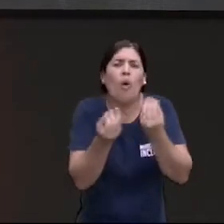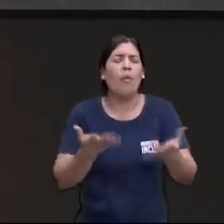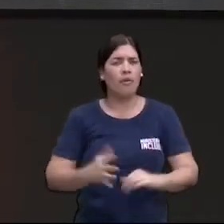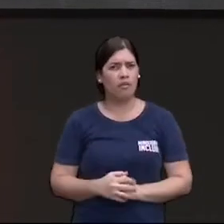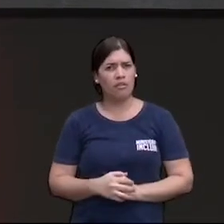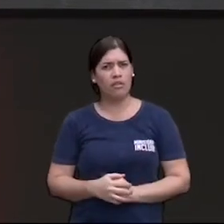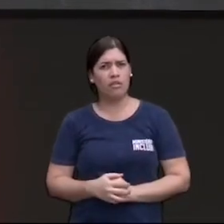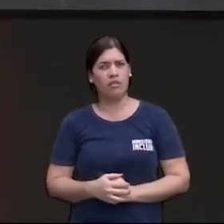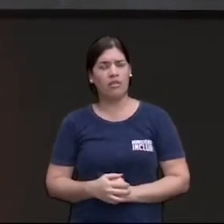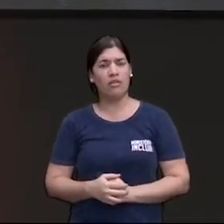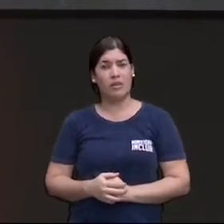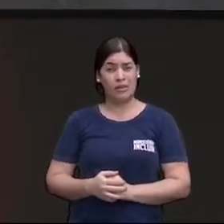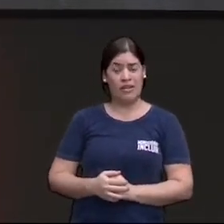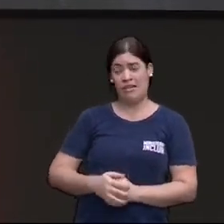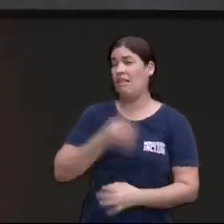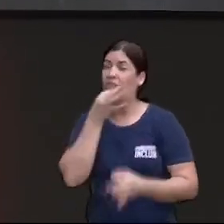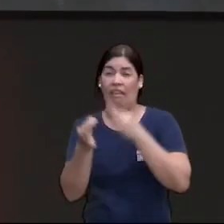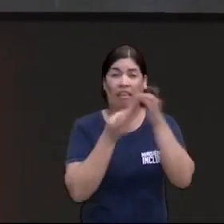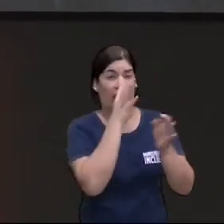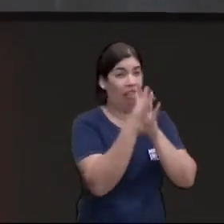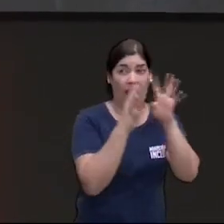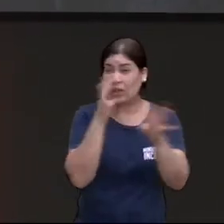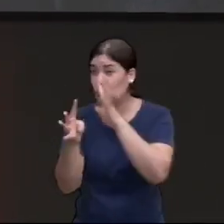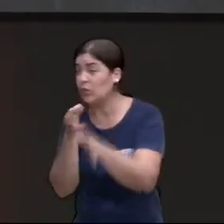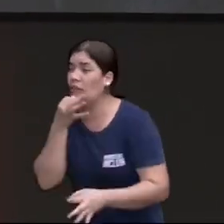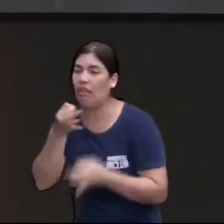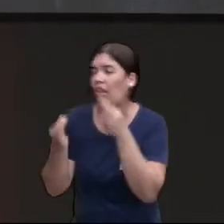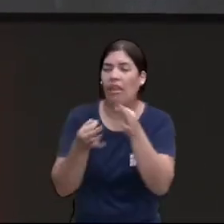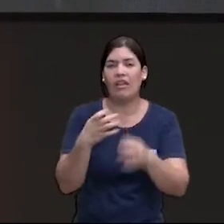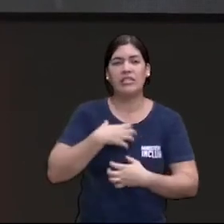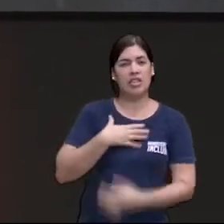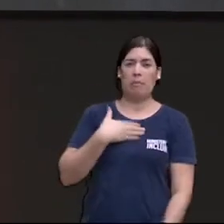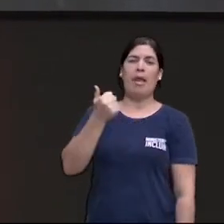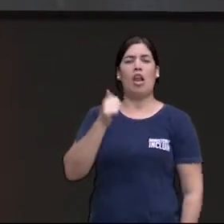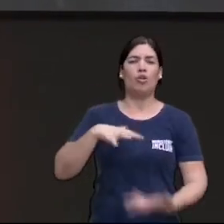fortaleza o espírito crítico, critica todo mundo, eles querem se sentir os melhores do mundo, sabe o nome disso? Baixa autoestima.